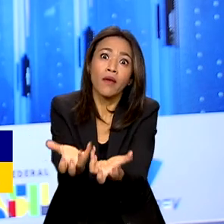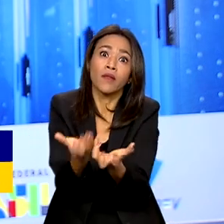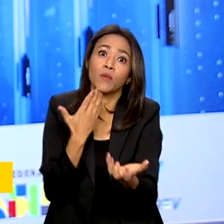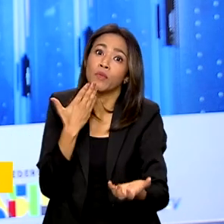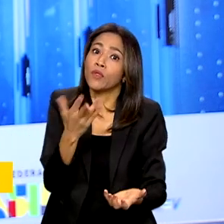pedido atendido.